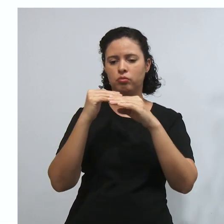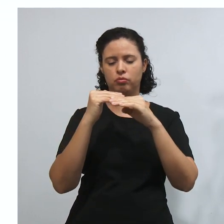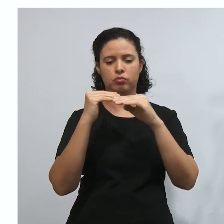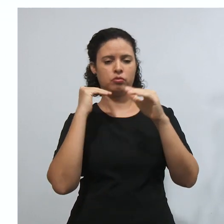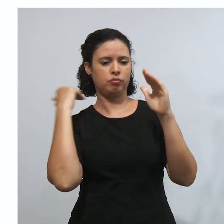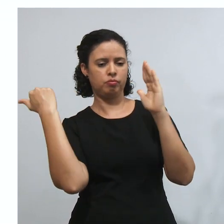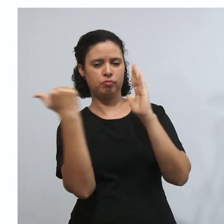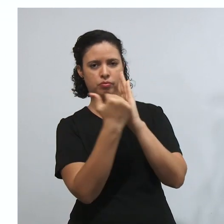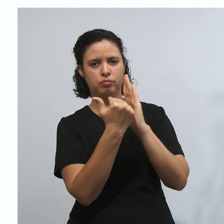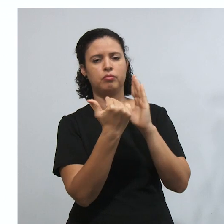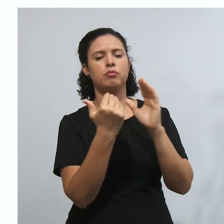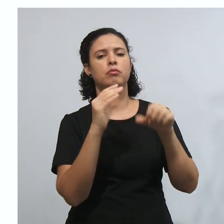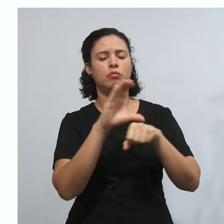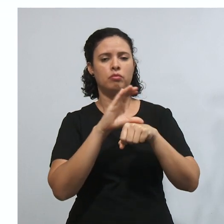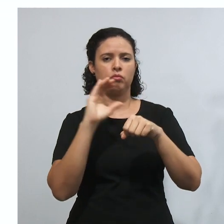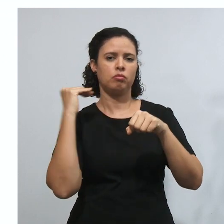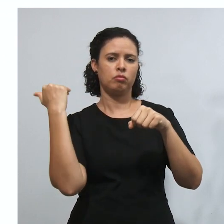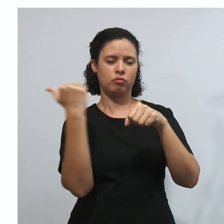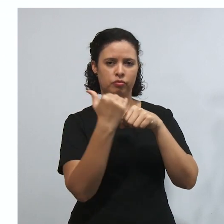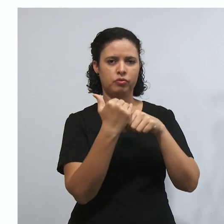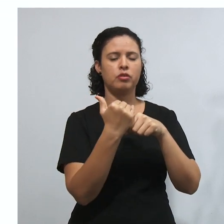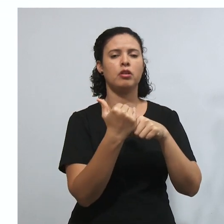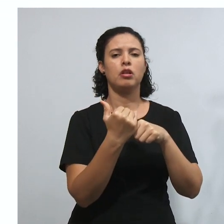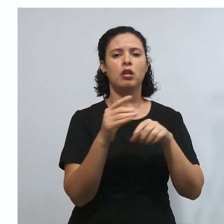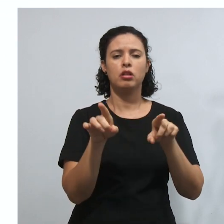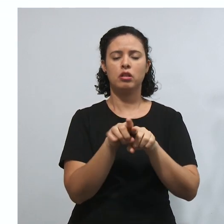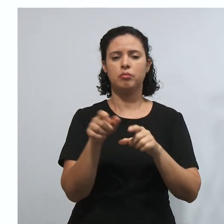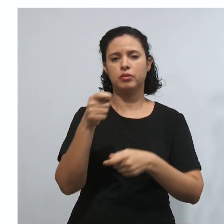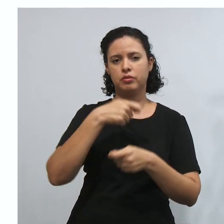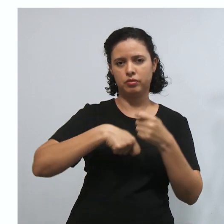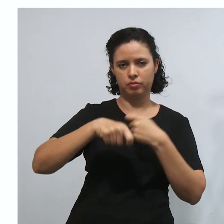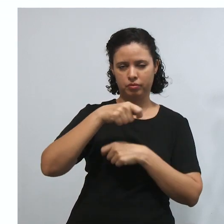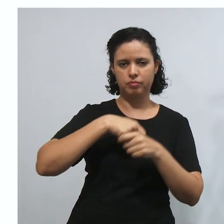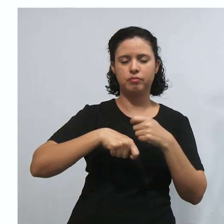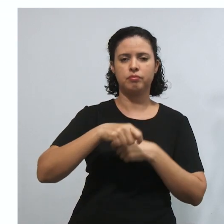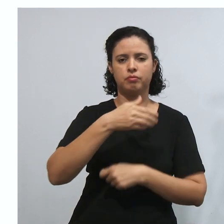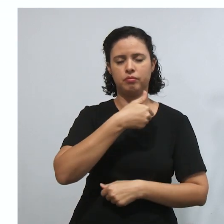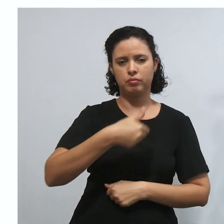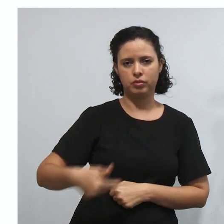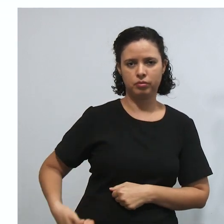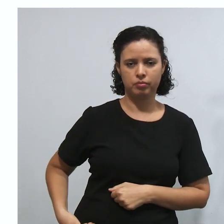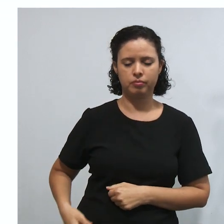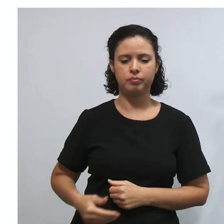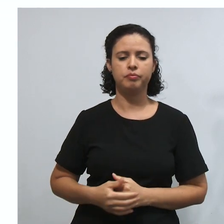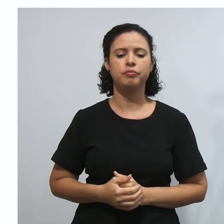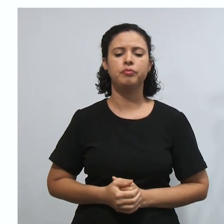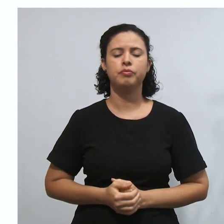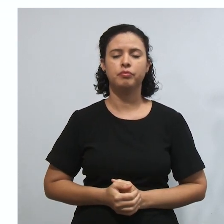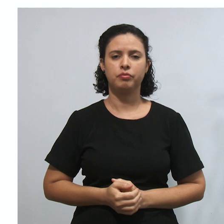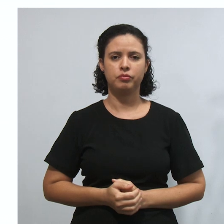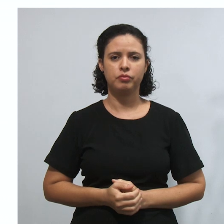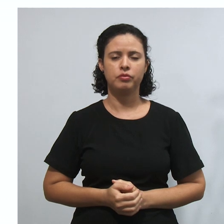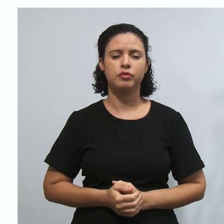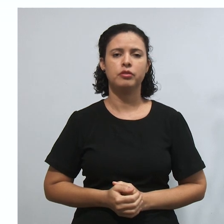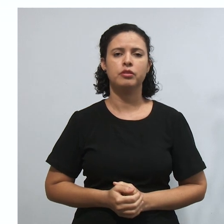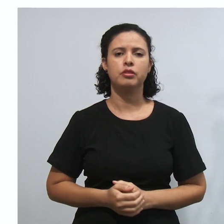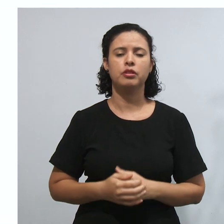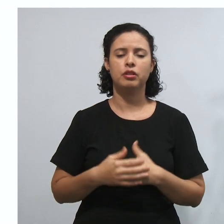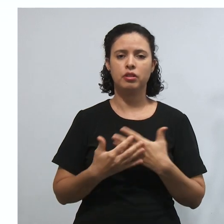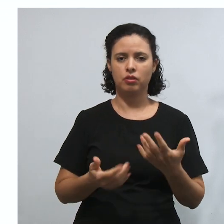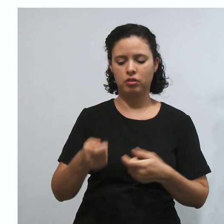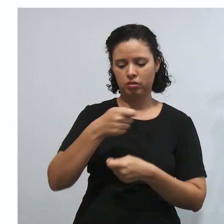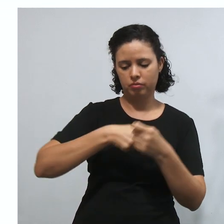obedecer, bem como a administração pública, está aqui, gestor público aqui, onde você vai trabalhar, a